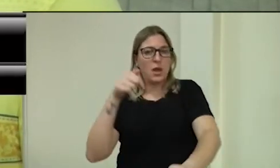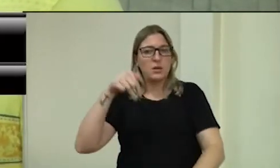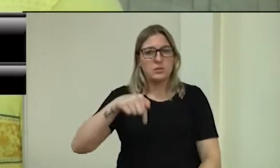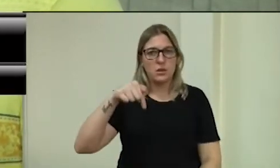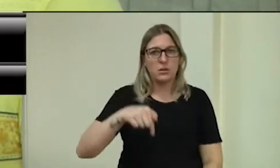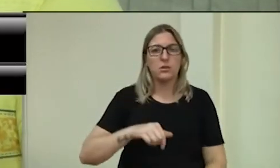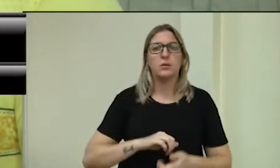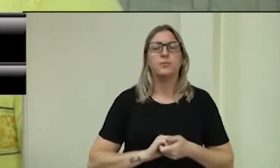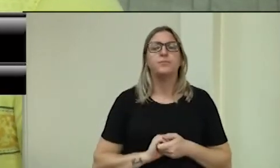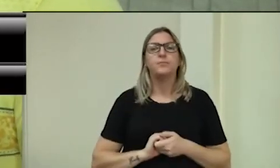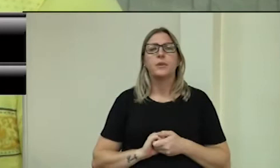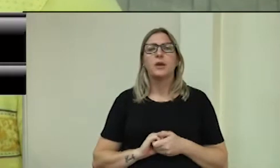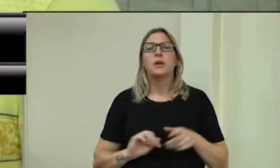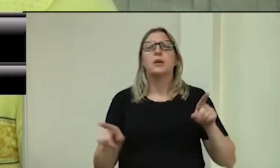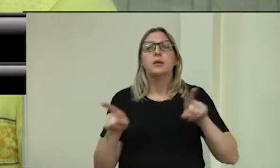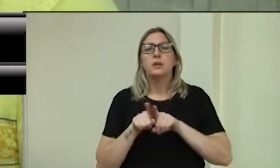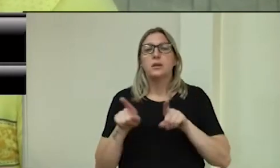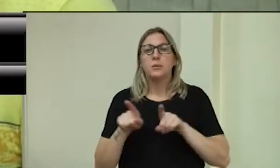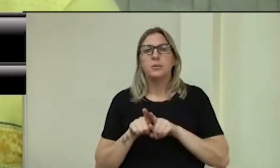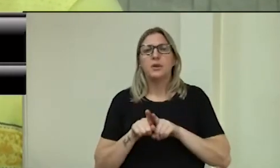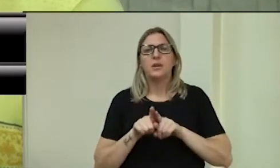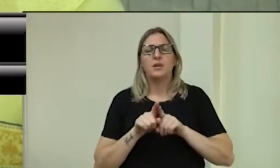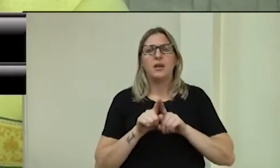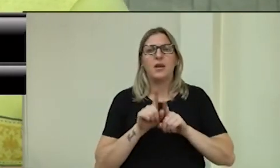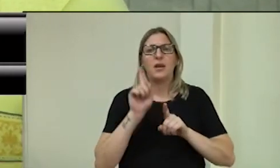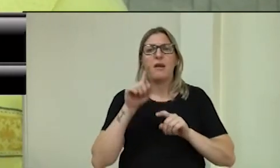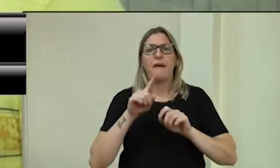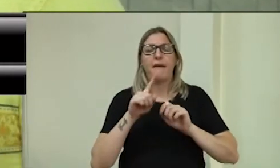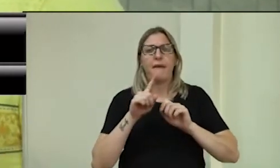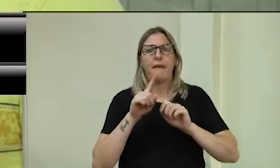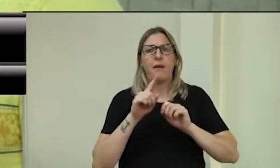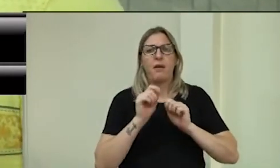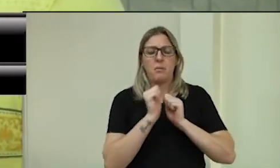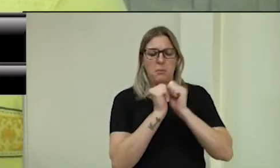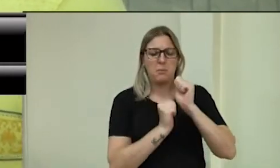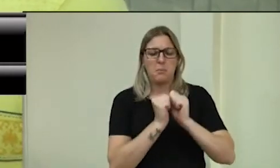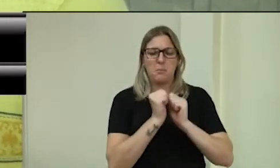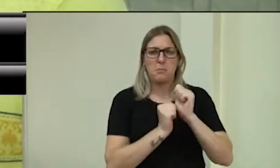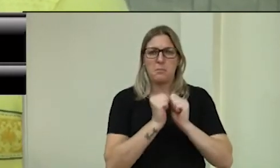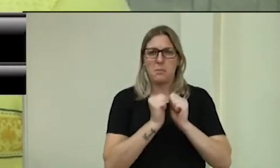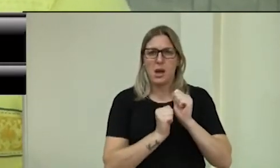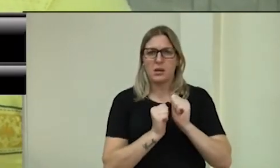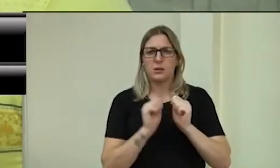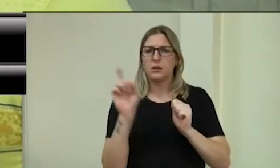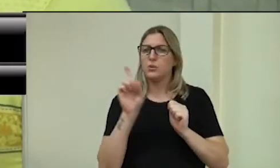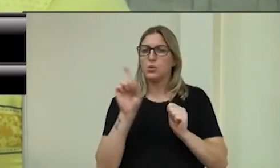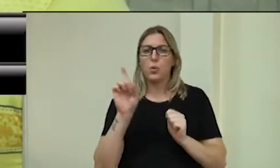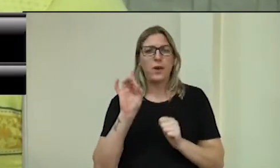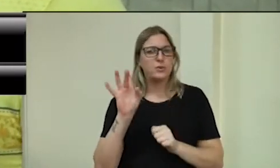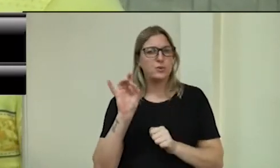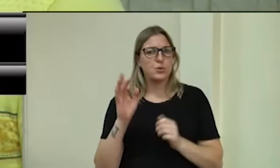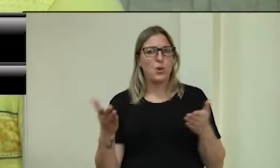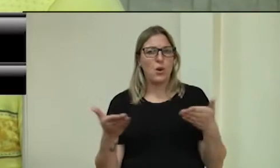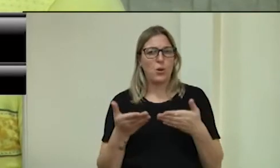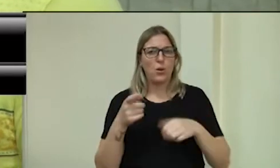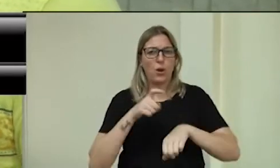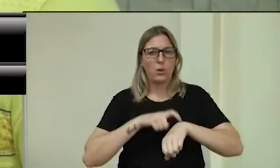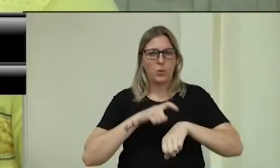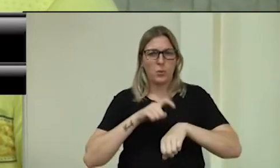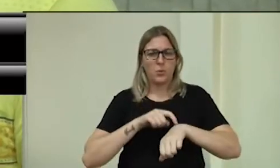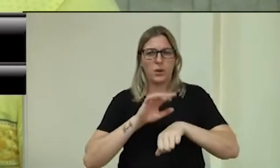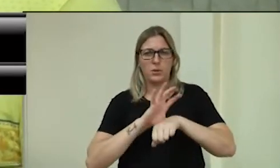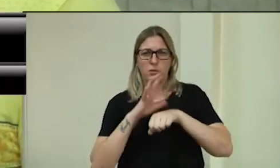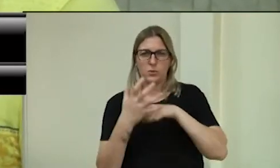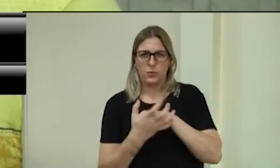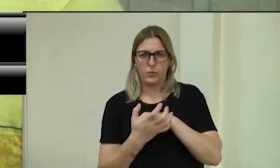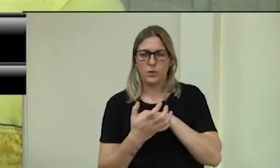registrado que essa máquina não serviria somente para os momentos de COVID. Se Deus quiser e que passe o